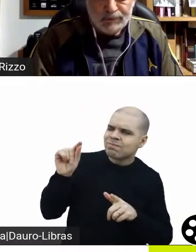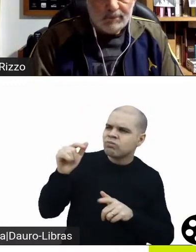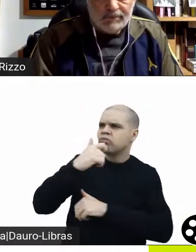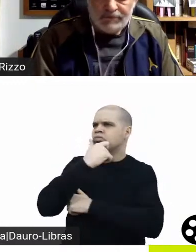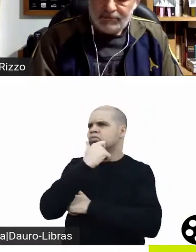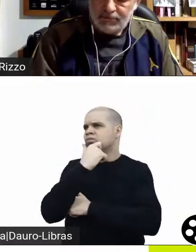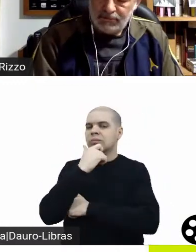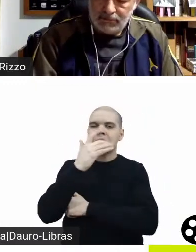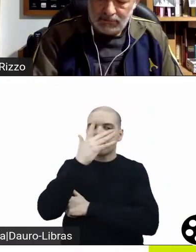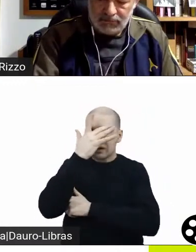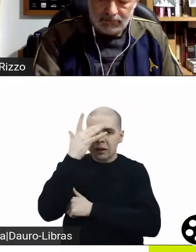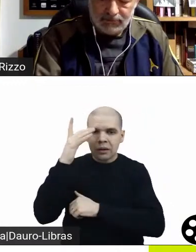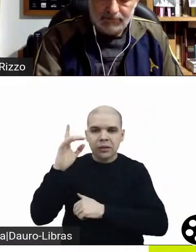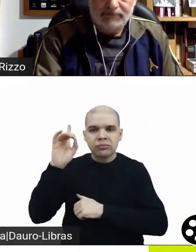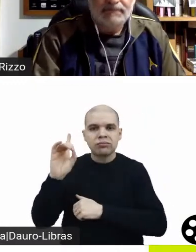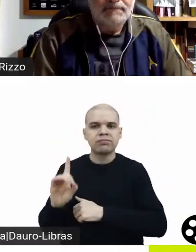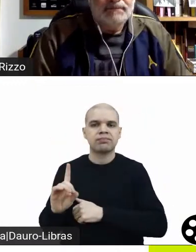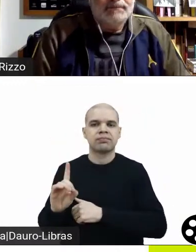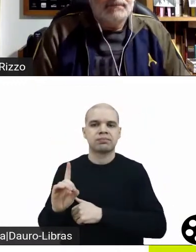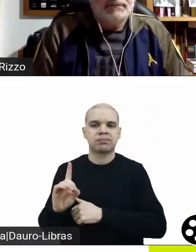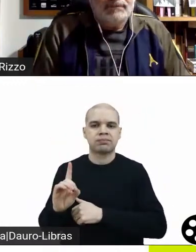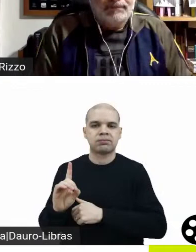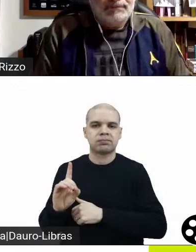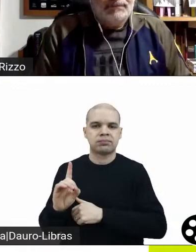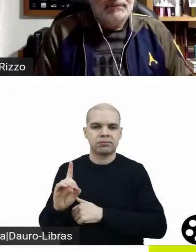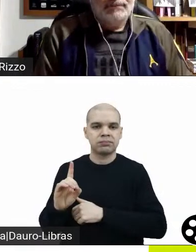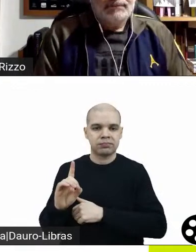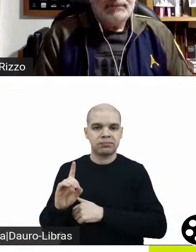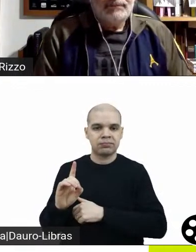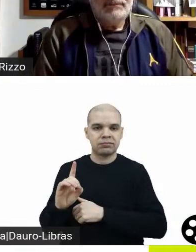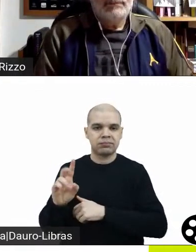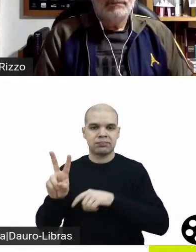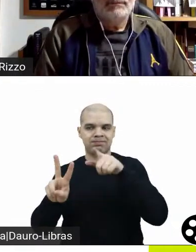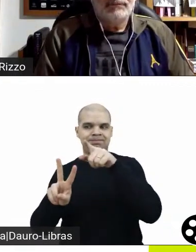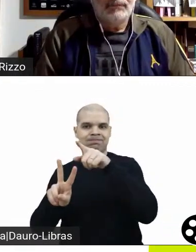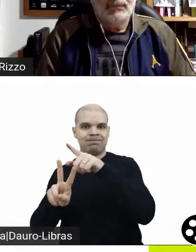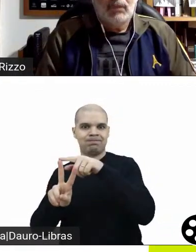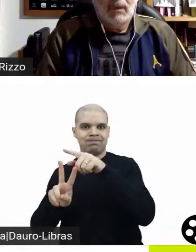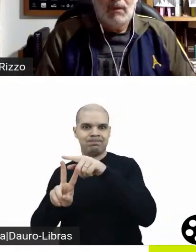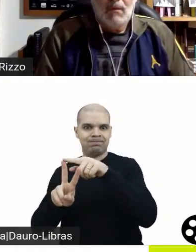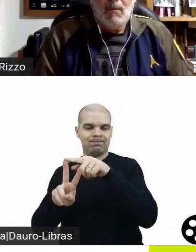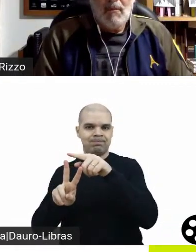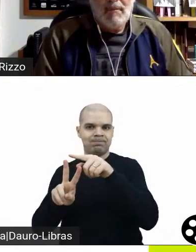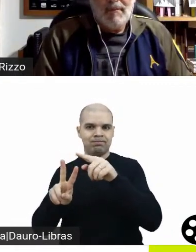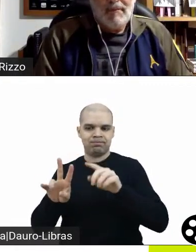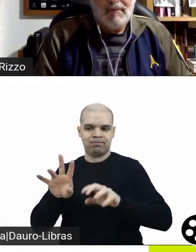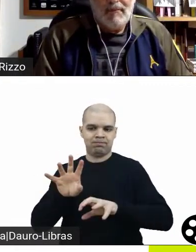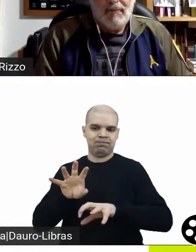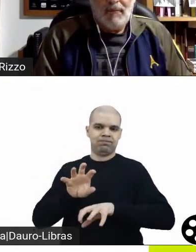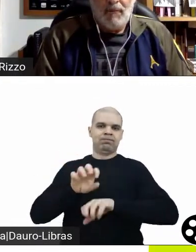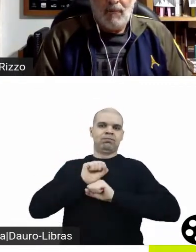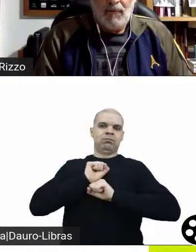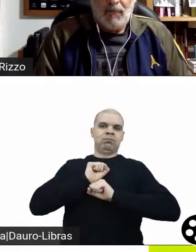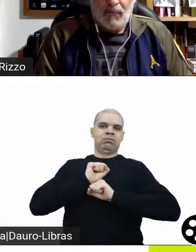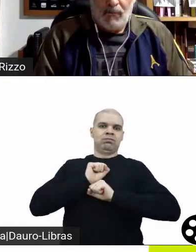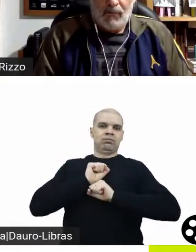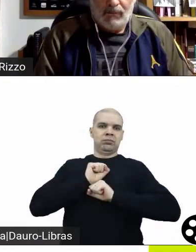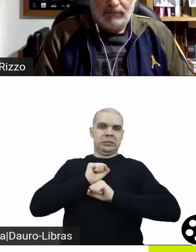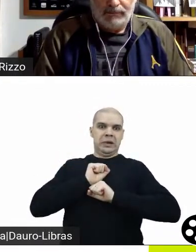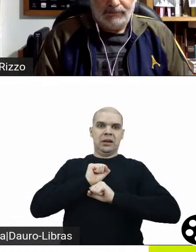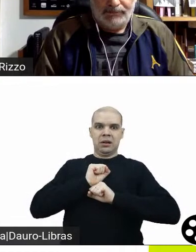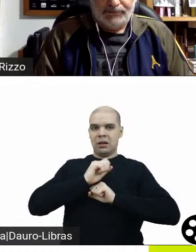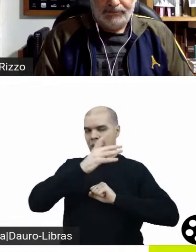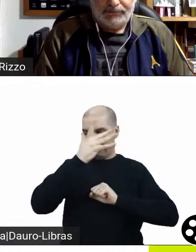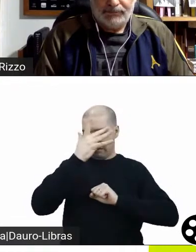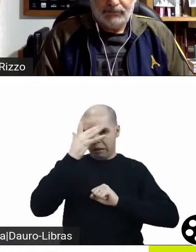mobilidade. Nesse sentido, a Ronda, a Rachel Griffiths, ela consegue também desenvolver e expressar uma personagem que